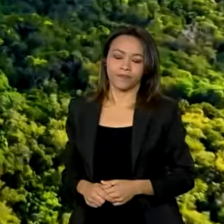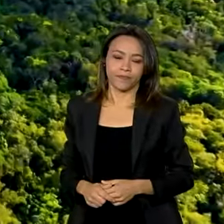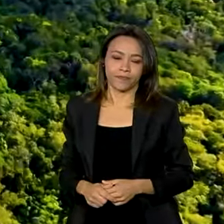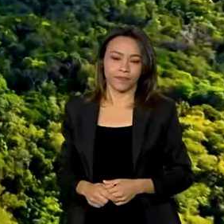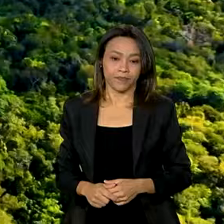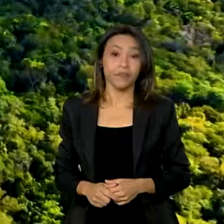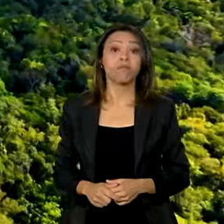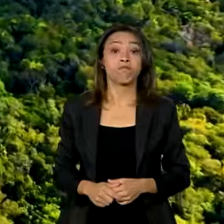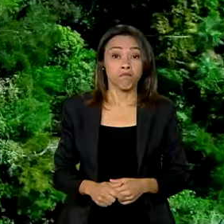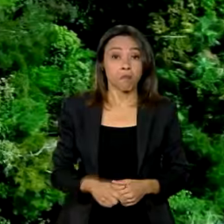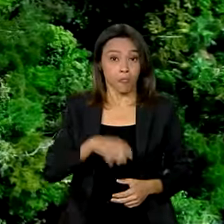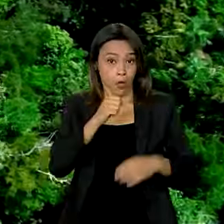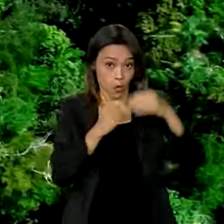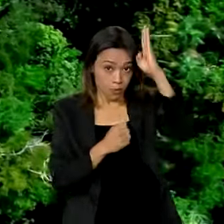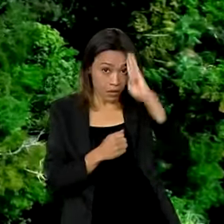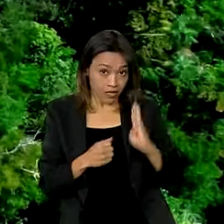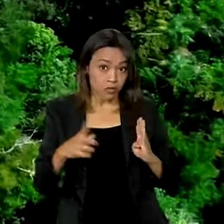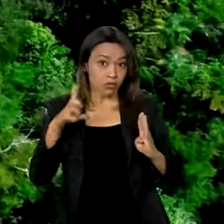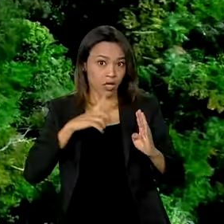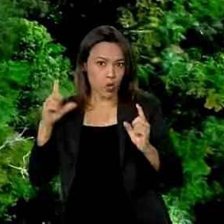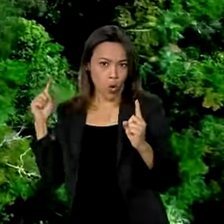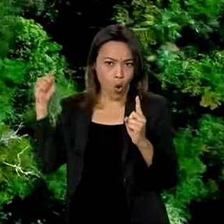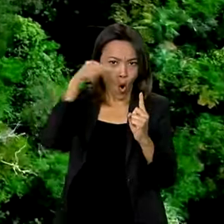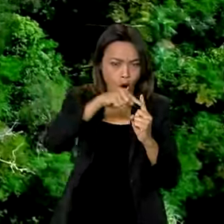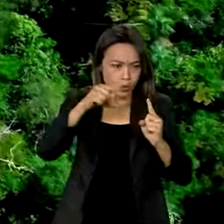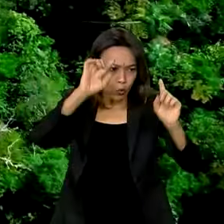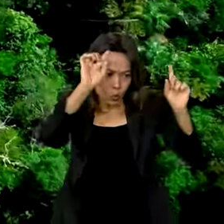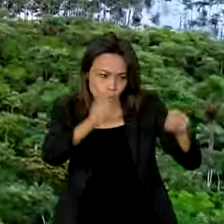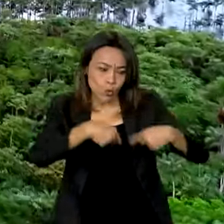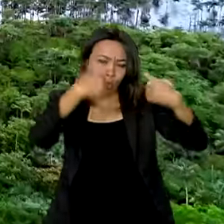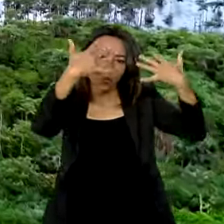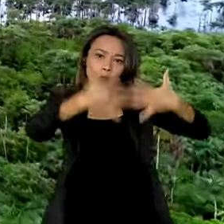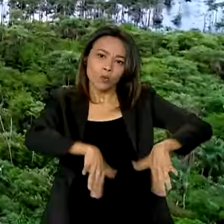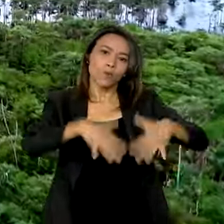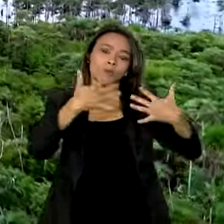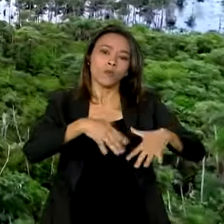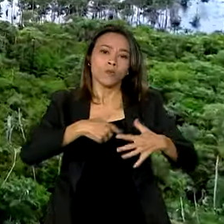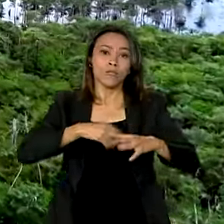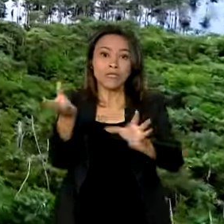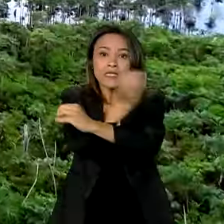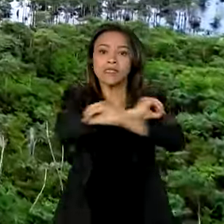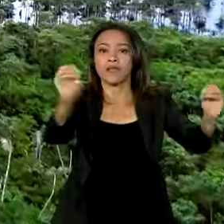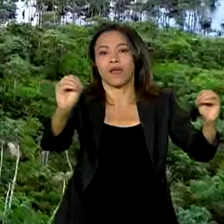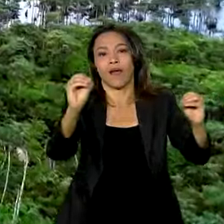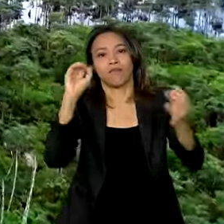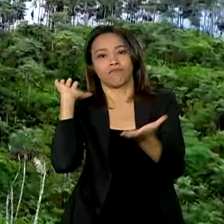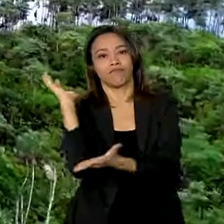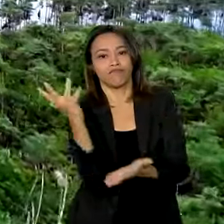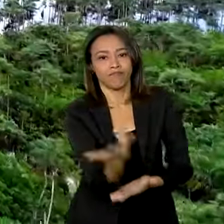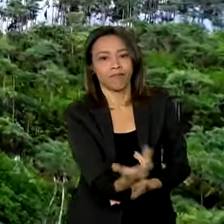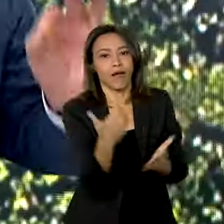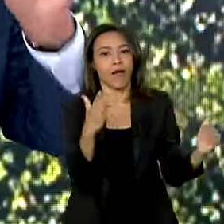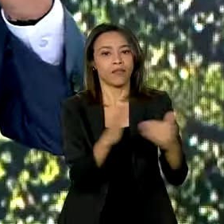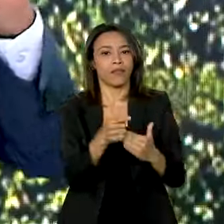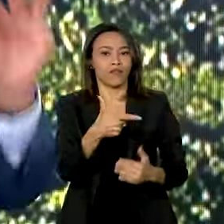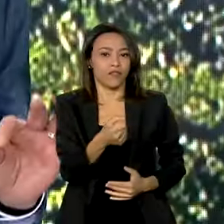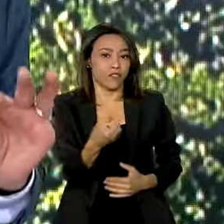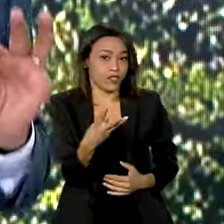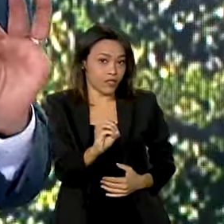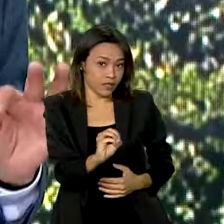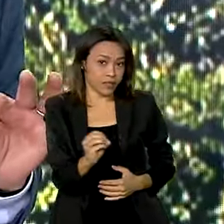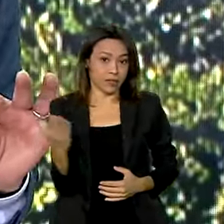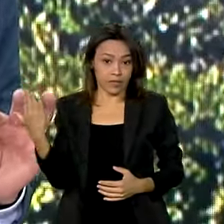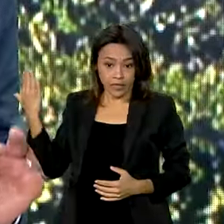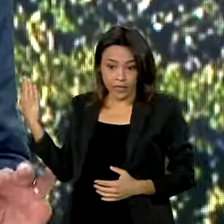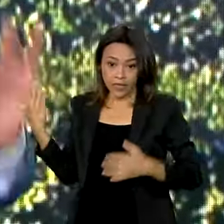E o Brasil tem uma meta ousada para atingir. Desmatamento zero até 2030. Nós temos um